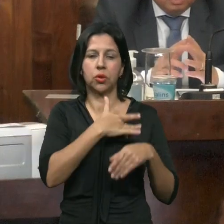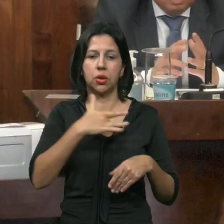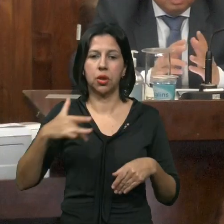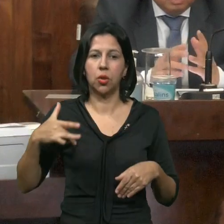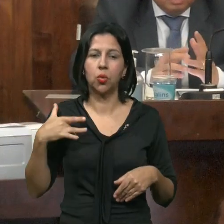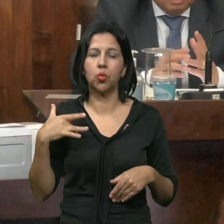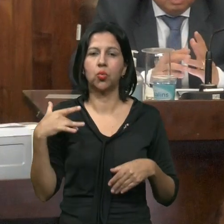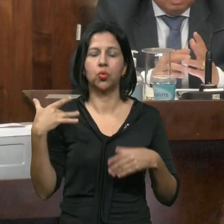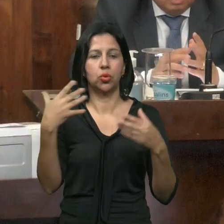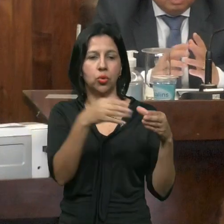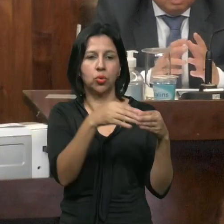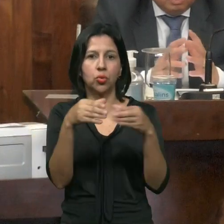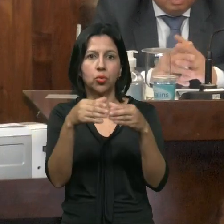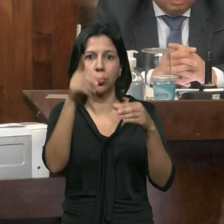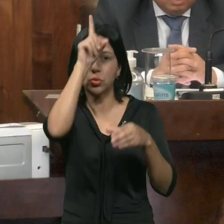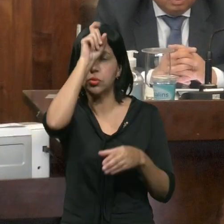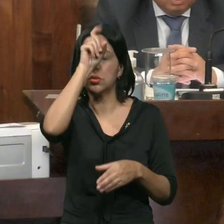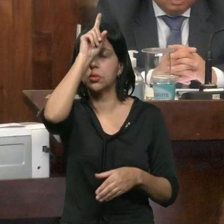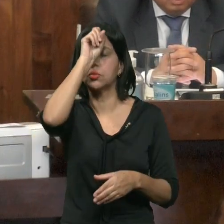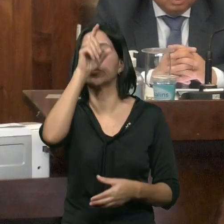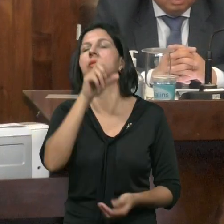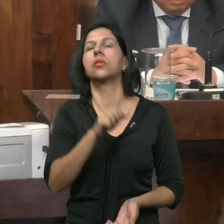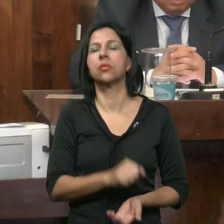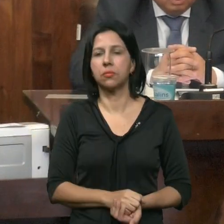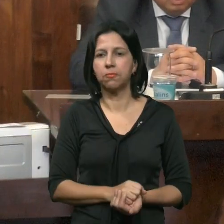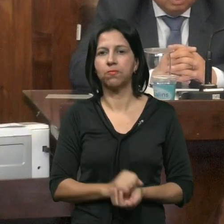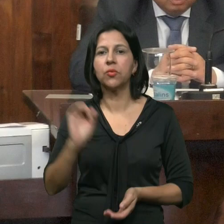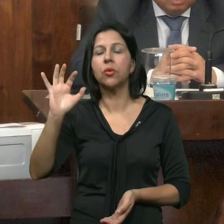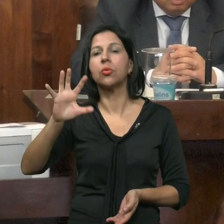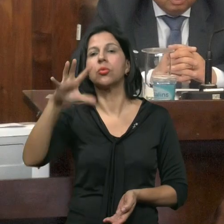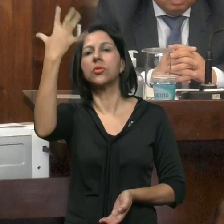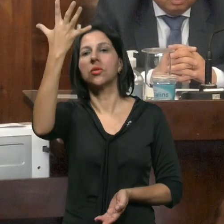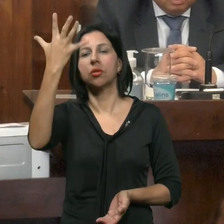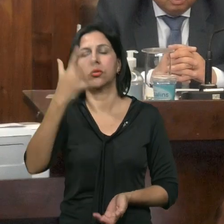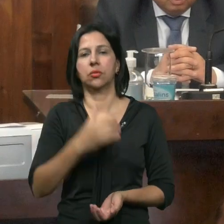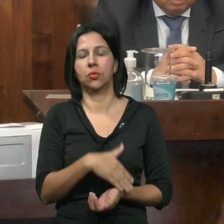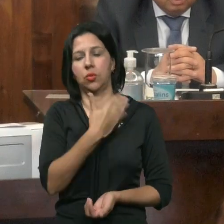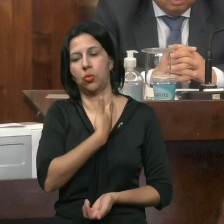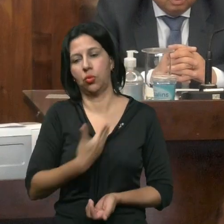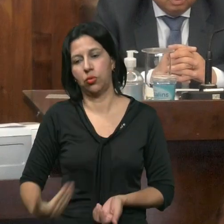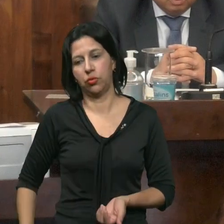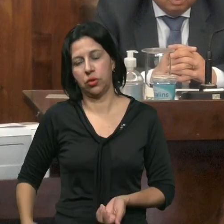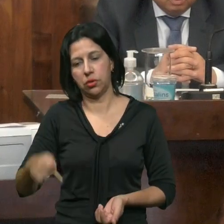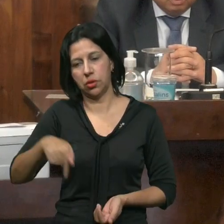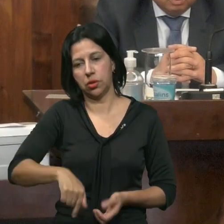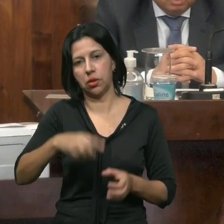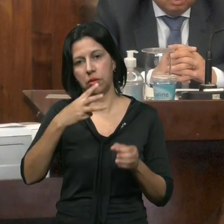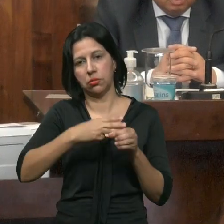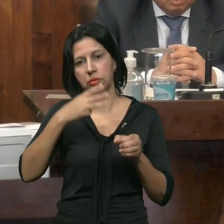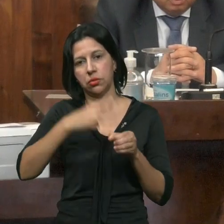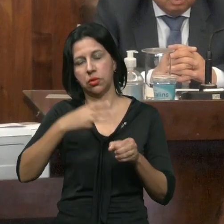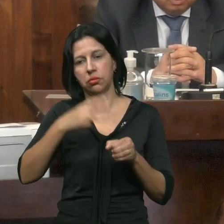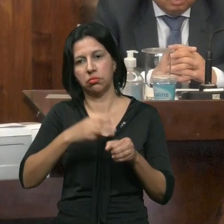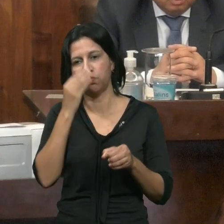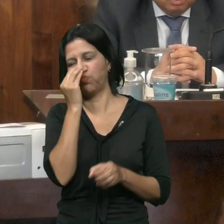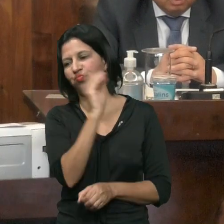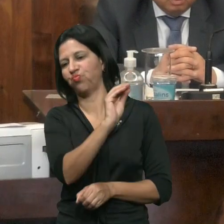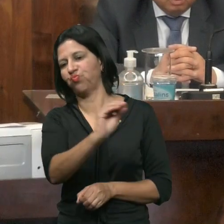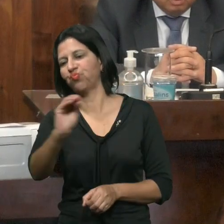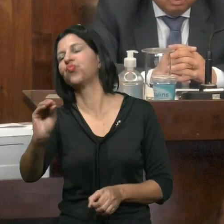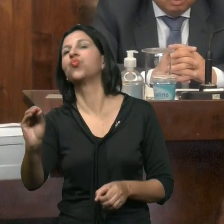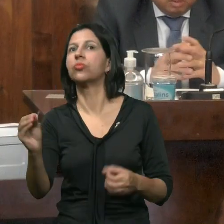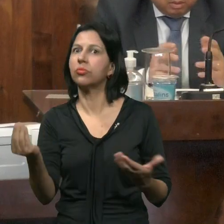Unidades Hospitalares E O Que O Que Tem Acontecido É Que O Governo Municipal Tem Tratado Isso Com Uma certa Irresponsabilidade Me